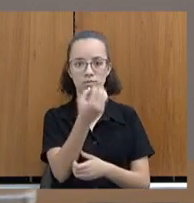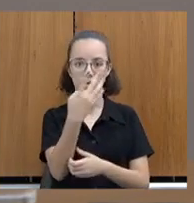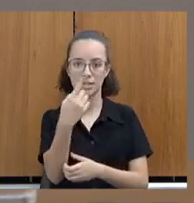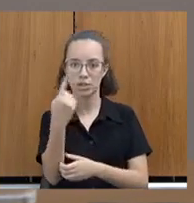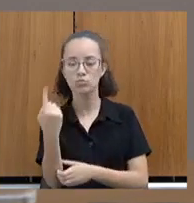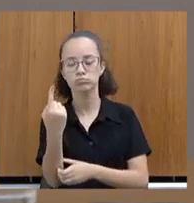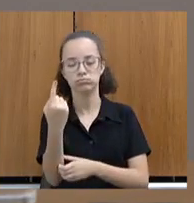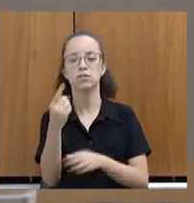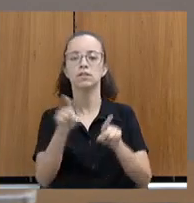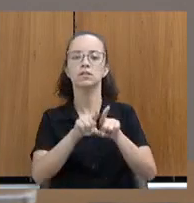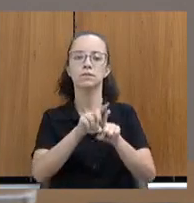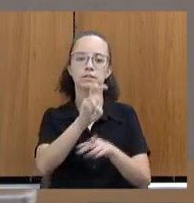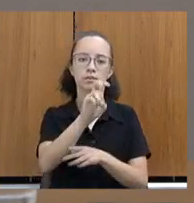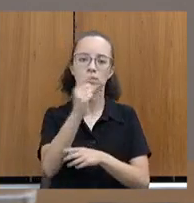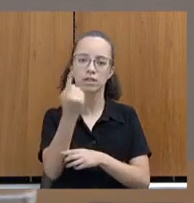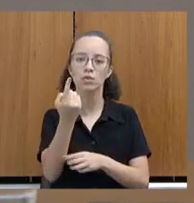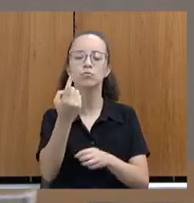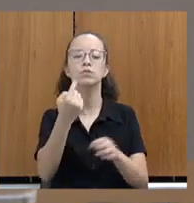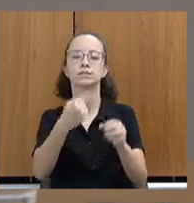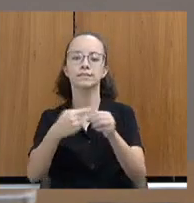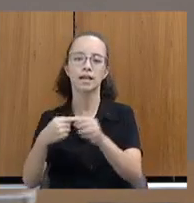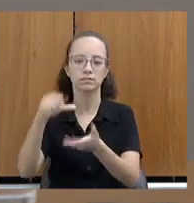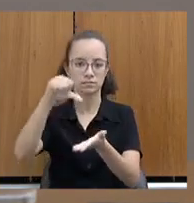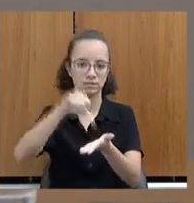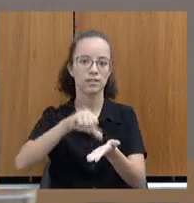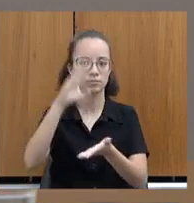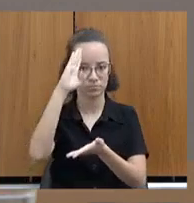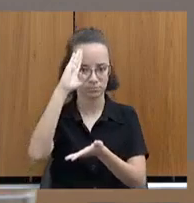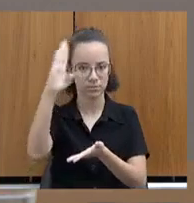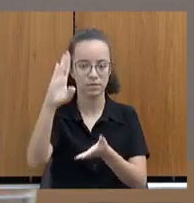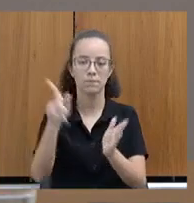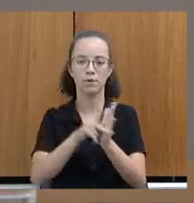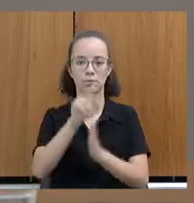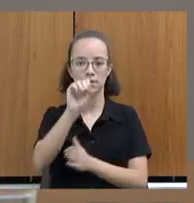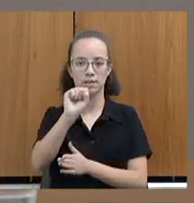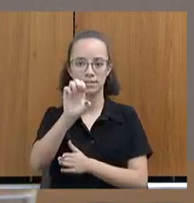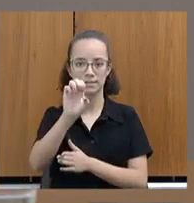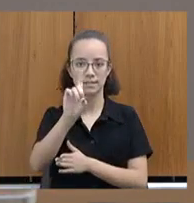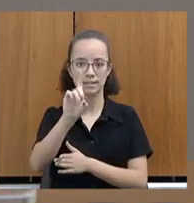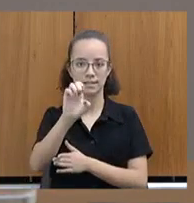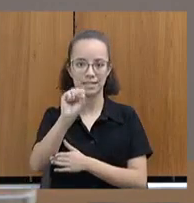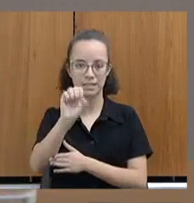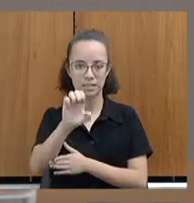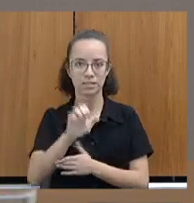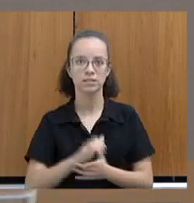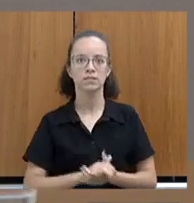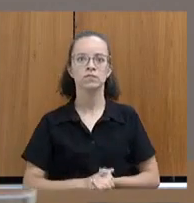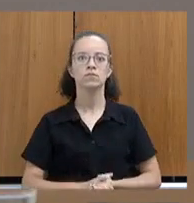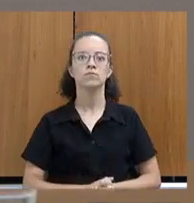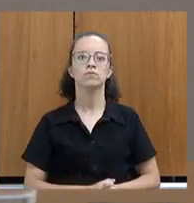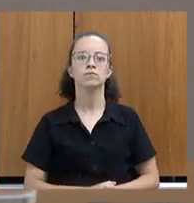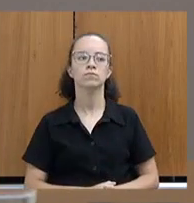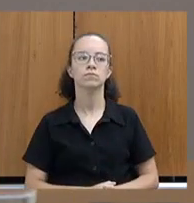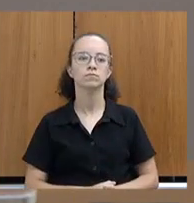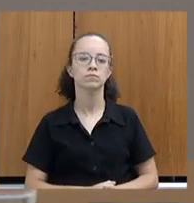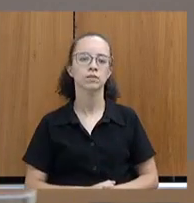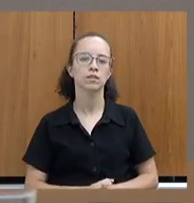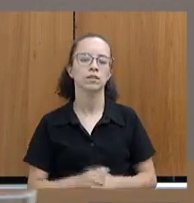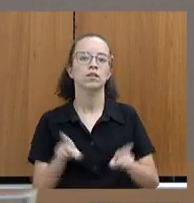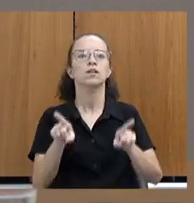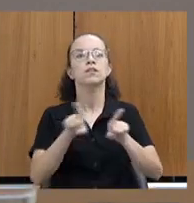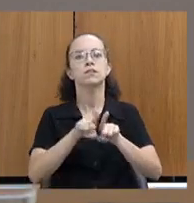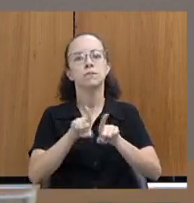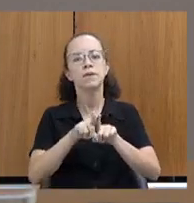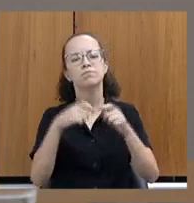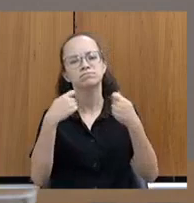51 cidades-sedes em seis regionais da CEDESI. Por favor. Nós também não podemos